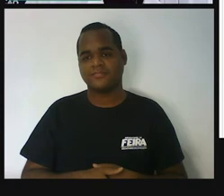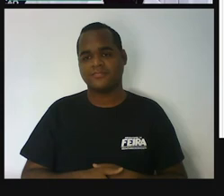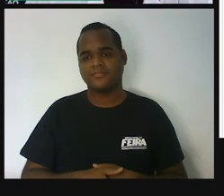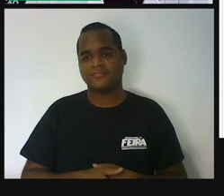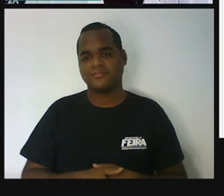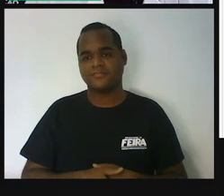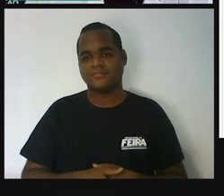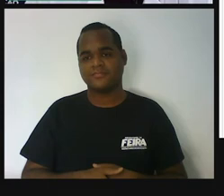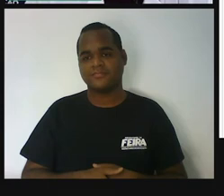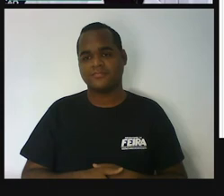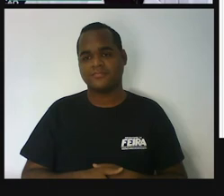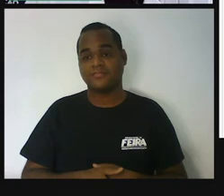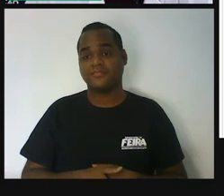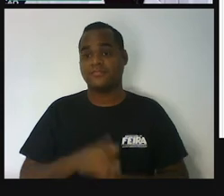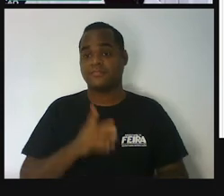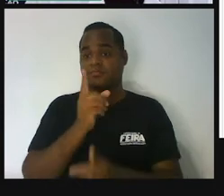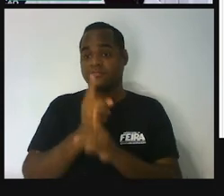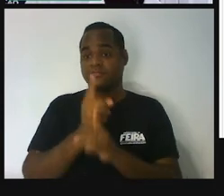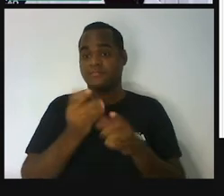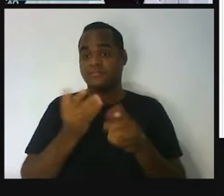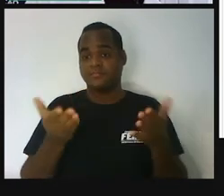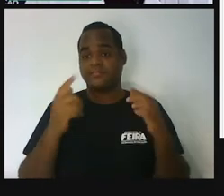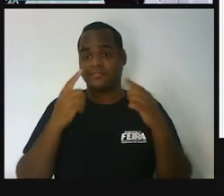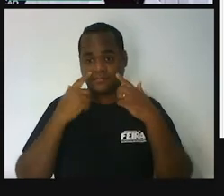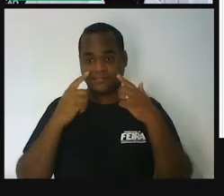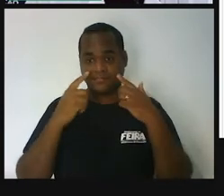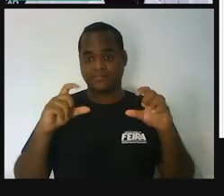Dá para achar essa figurinha aqui.